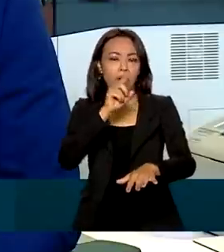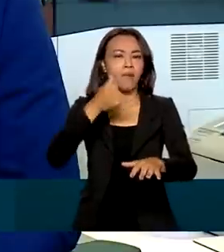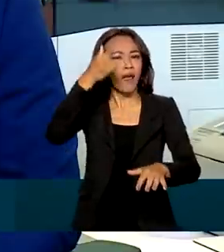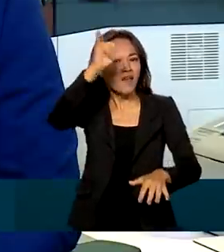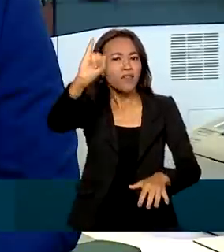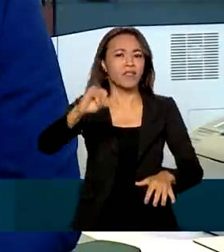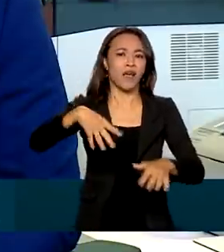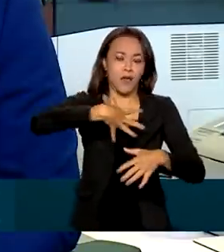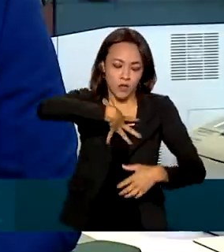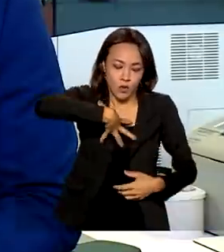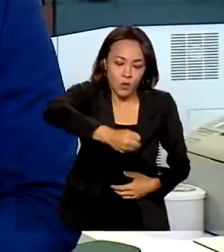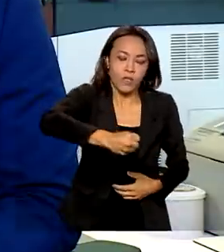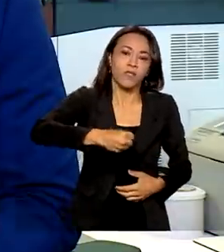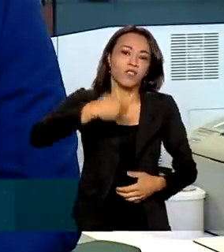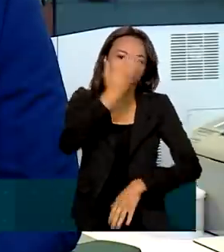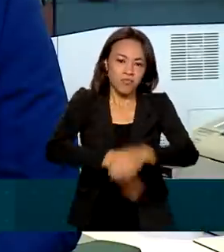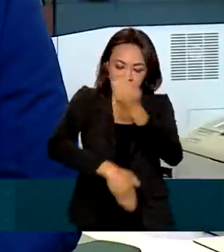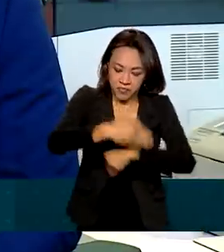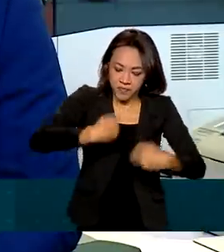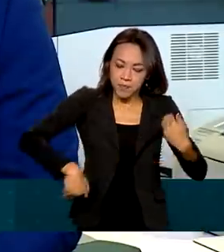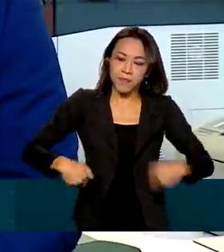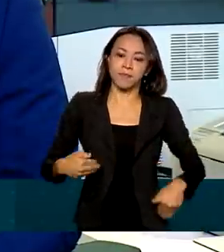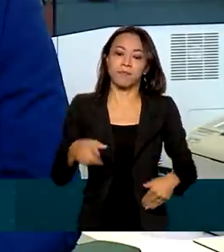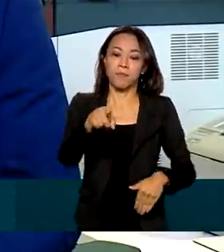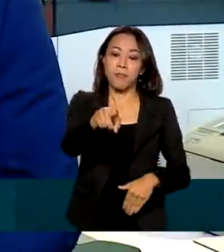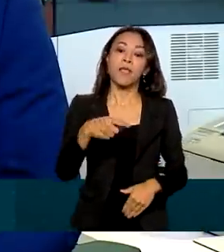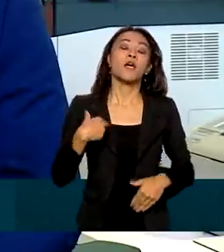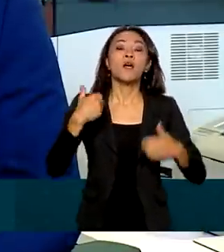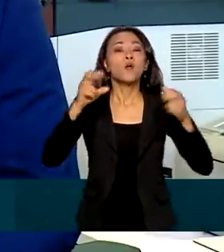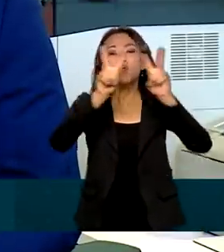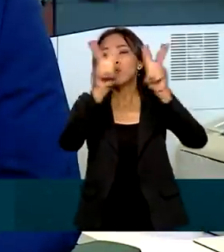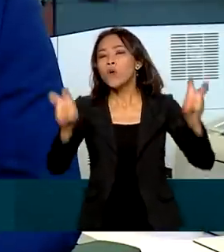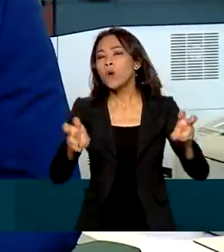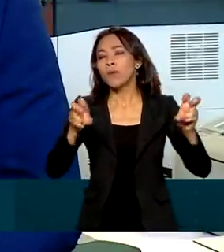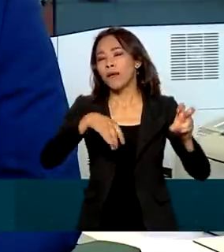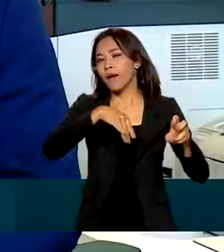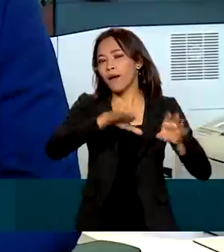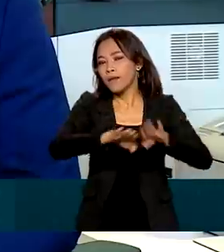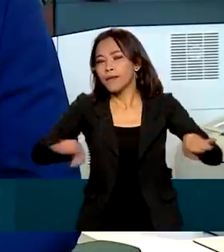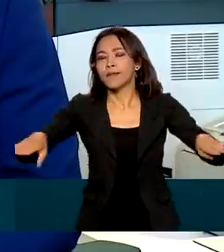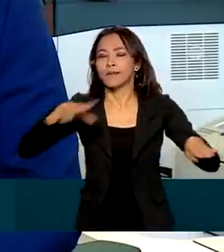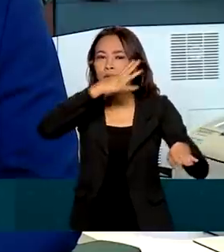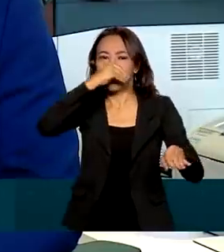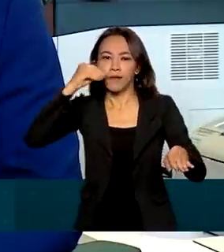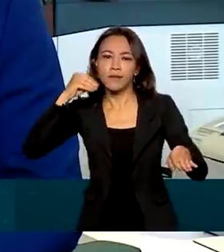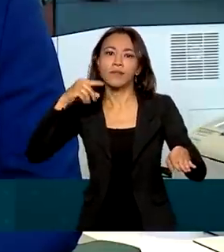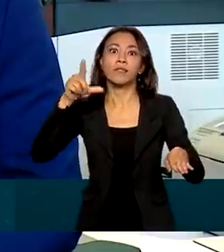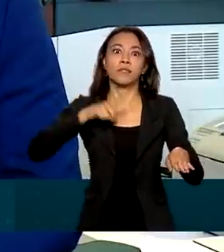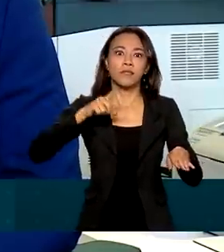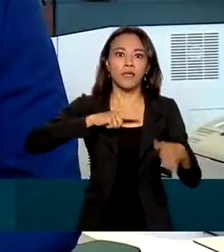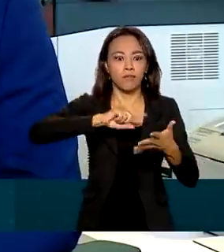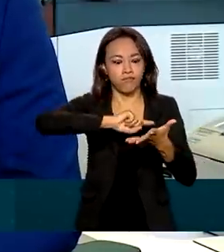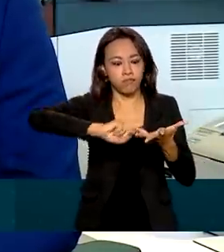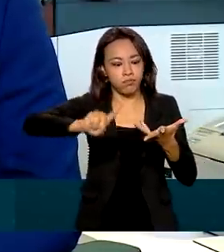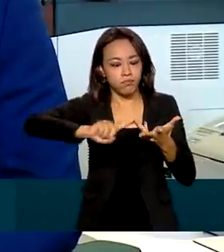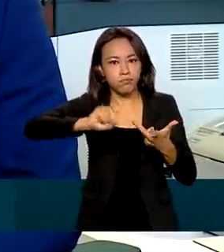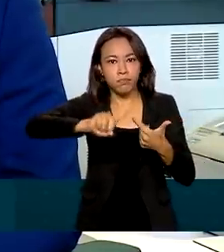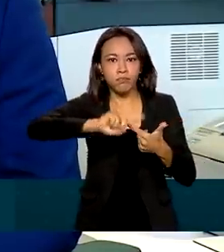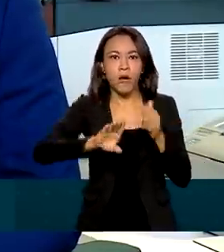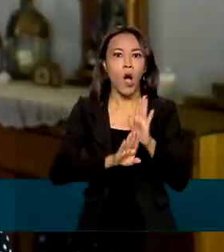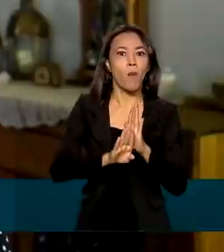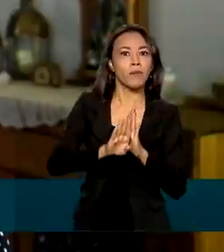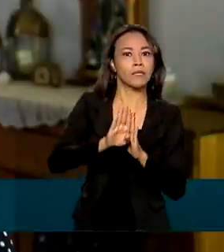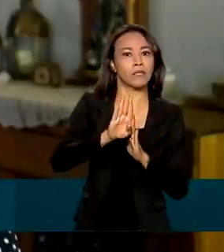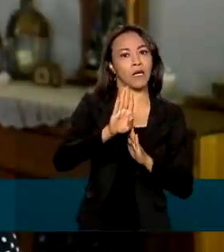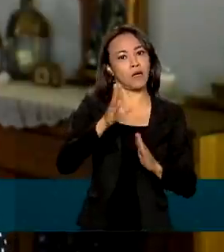Quando se trata de crianças e adolescentes, a gente percebe que uma série de fatores têm contribuído para o aumento da vulnerabilização desse